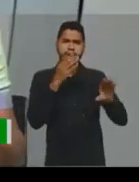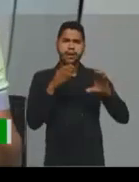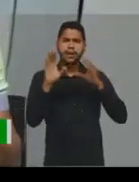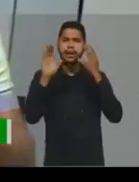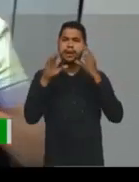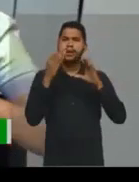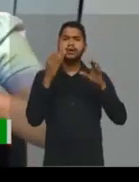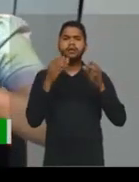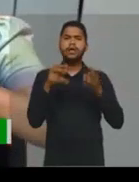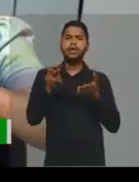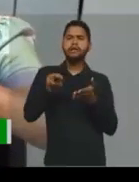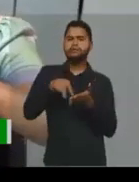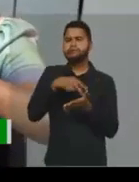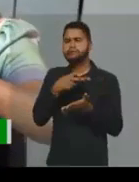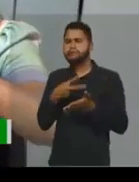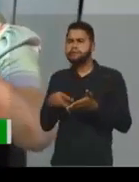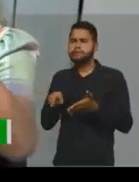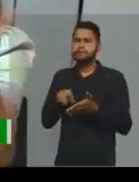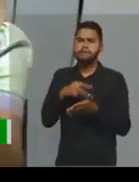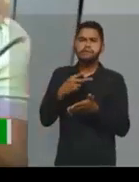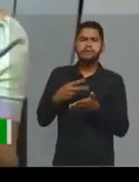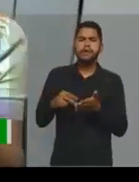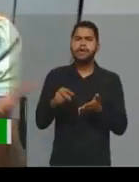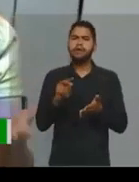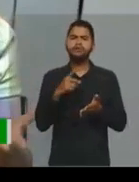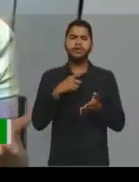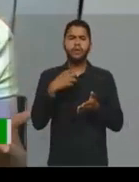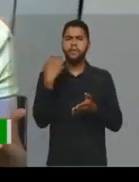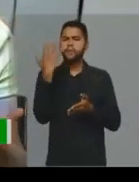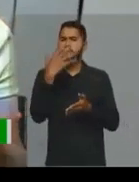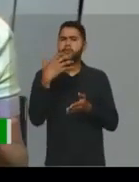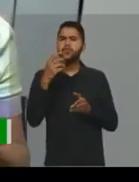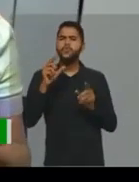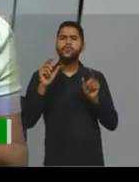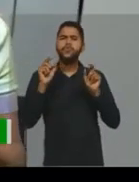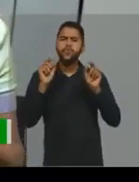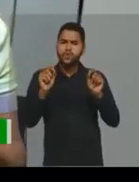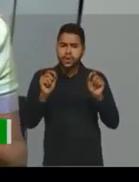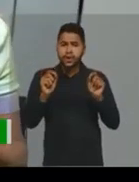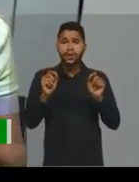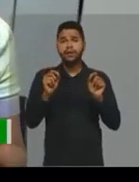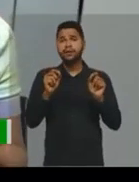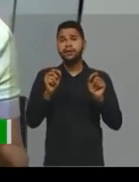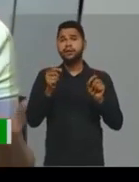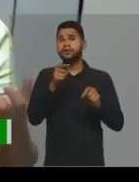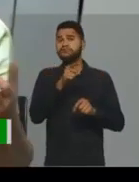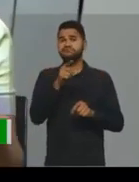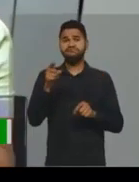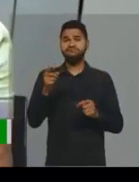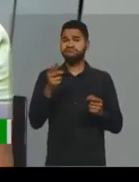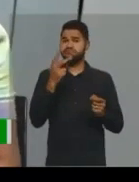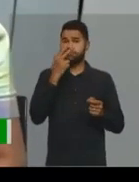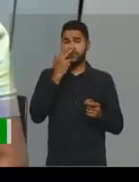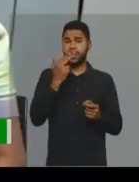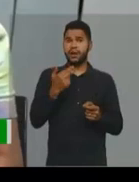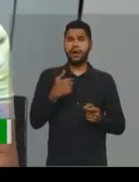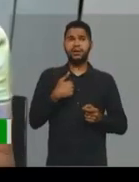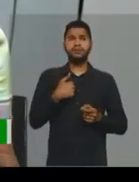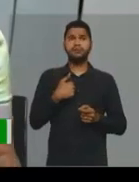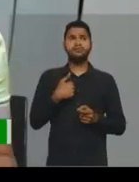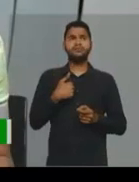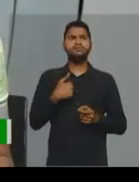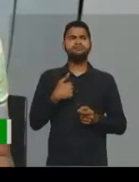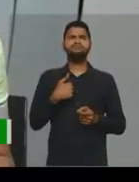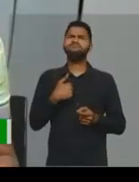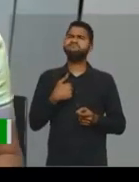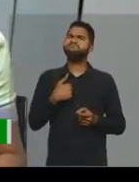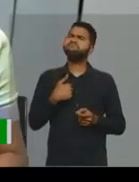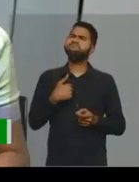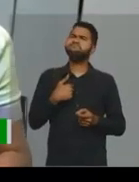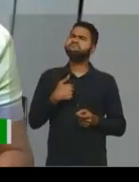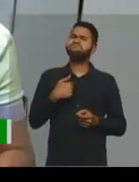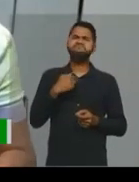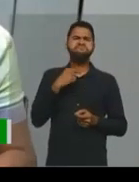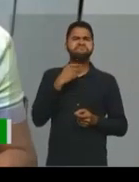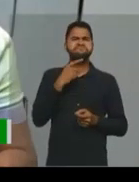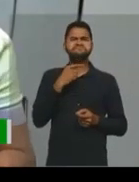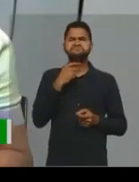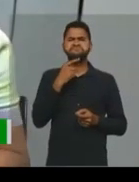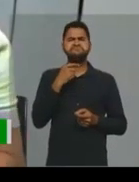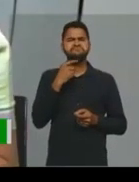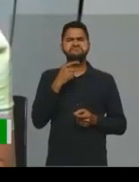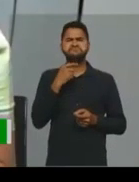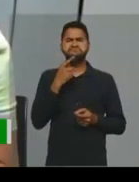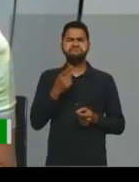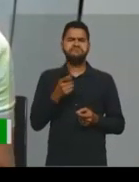como ele dança, ou o que que tem na música dele, você não entende aquele meme,